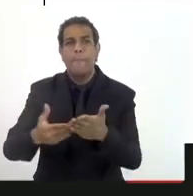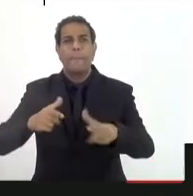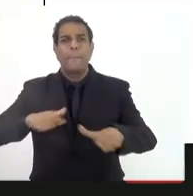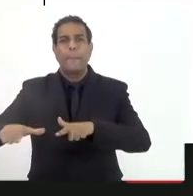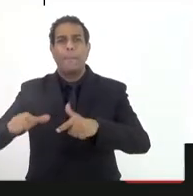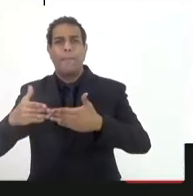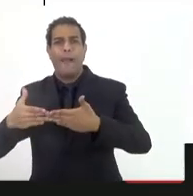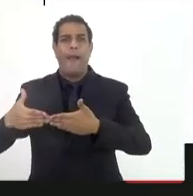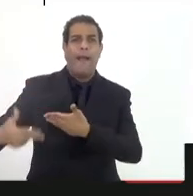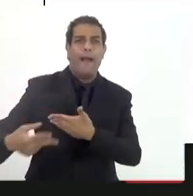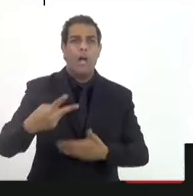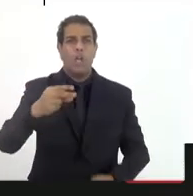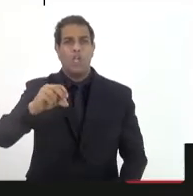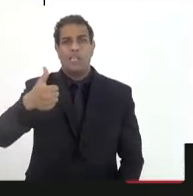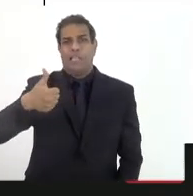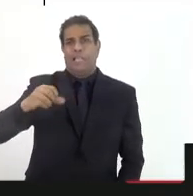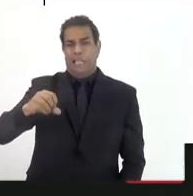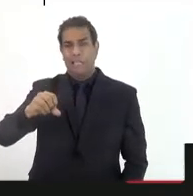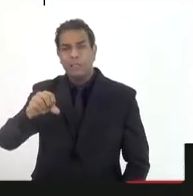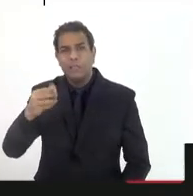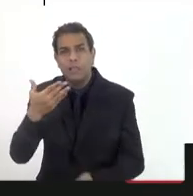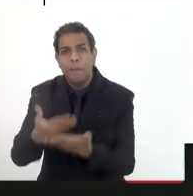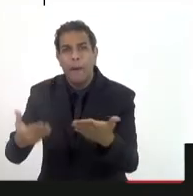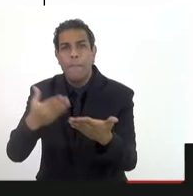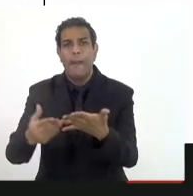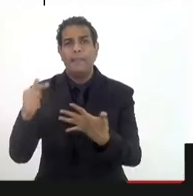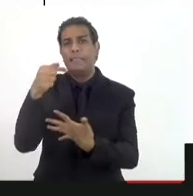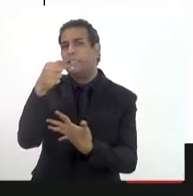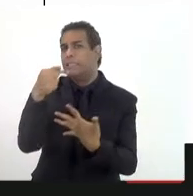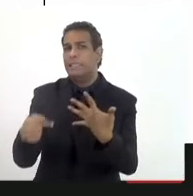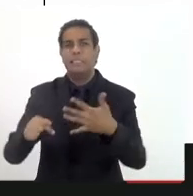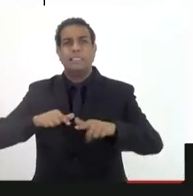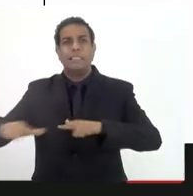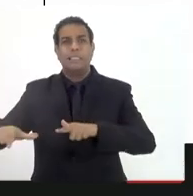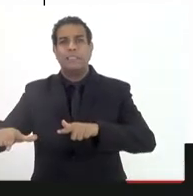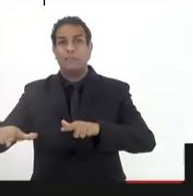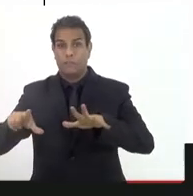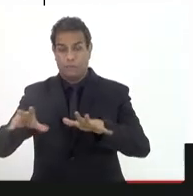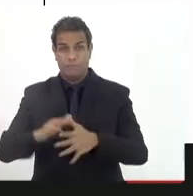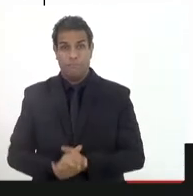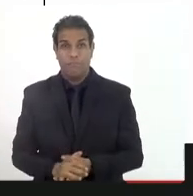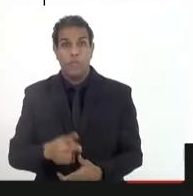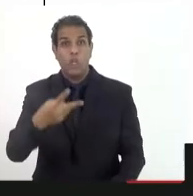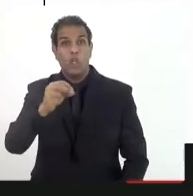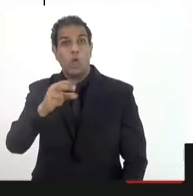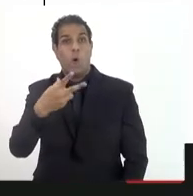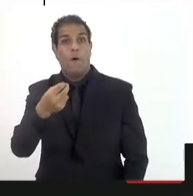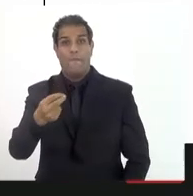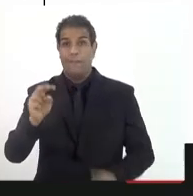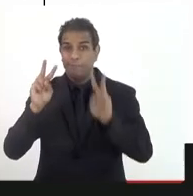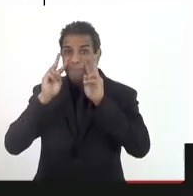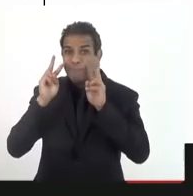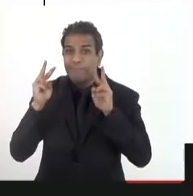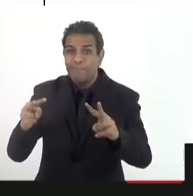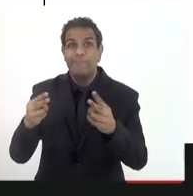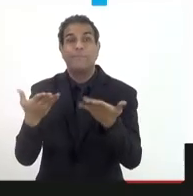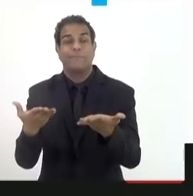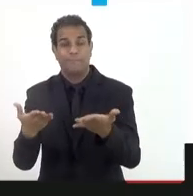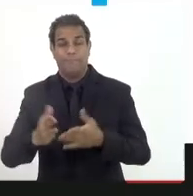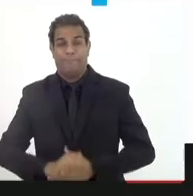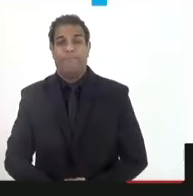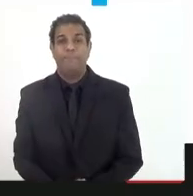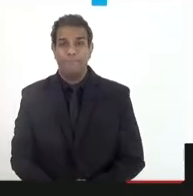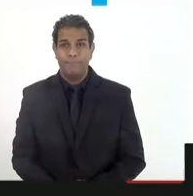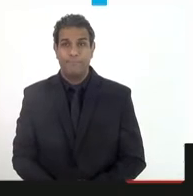2019, o estado da RAIS 573 mil, e aí volta em 2020, vai lá, vai lá para frente, Henrique.